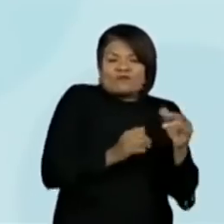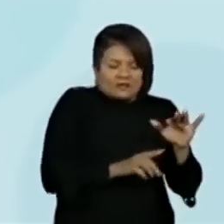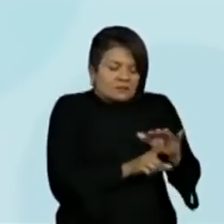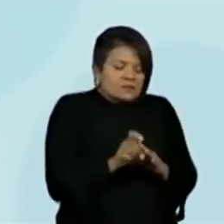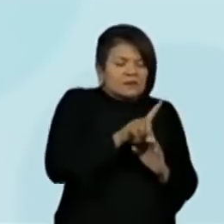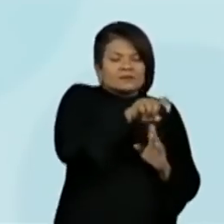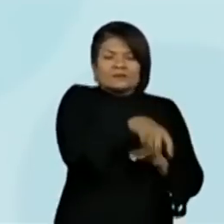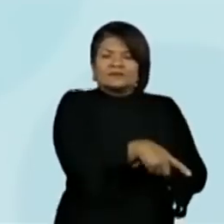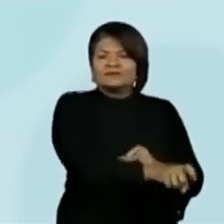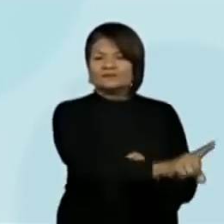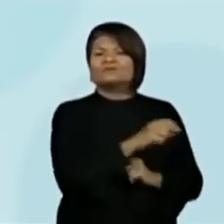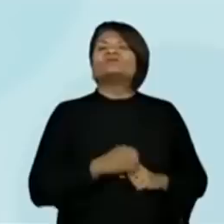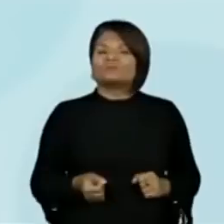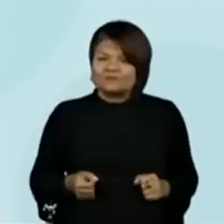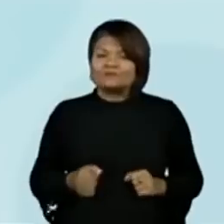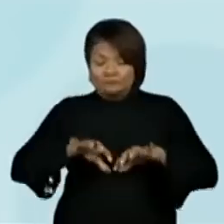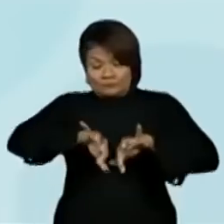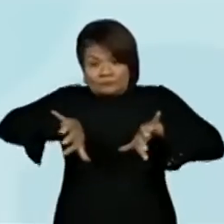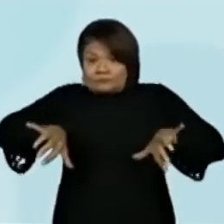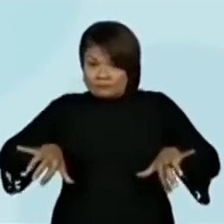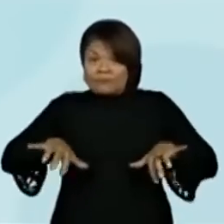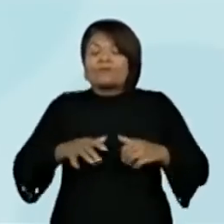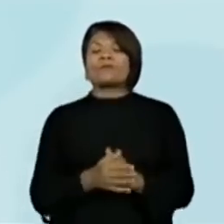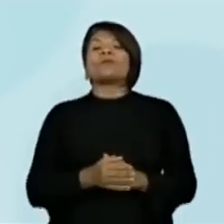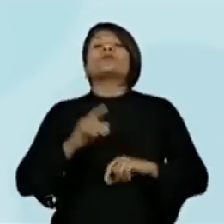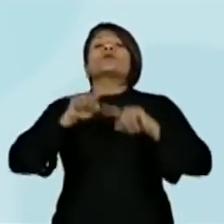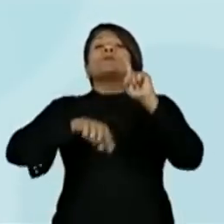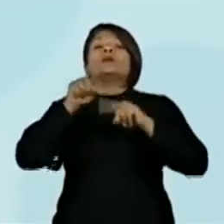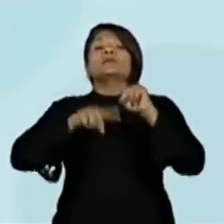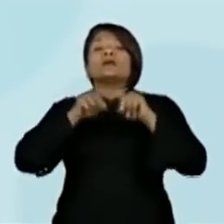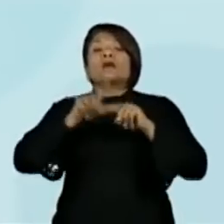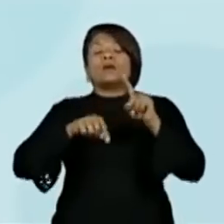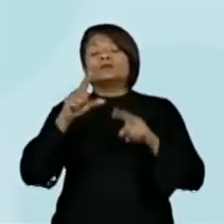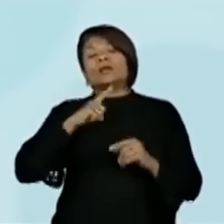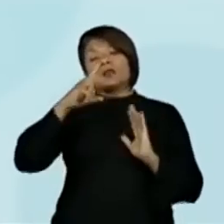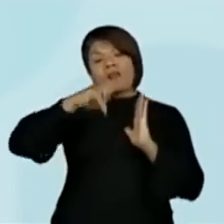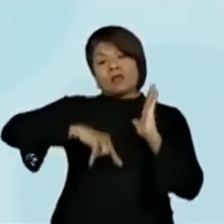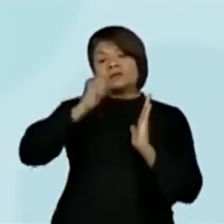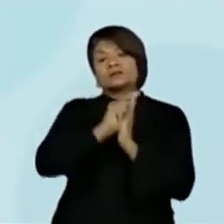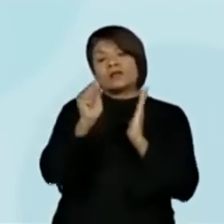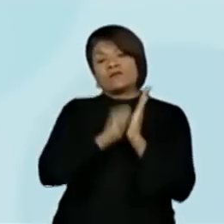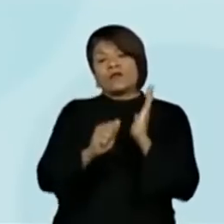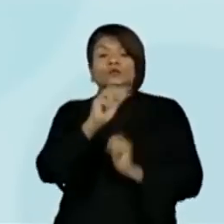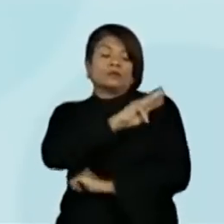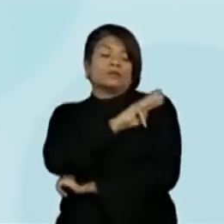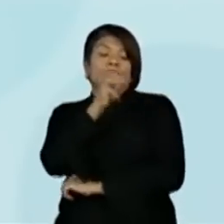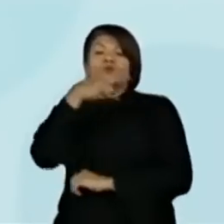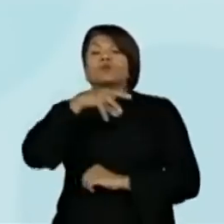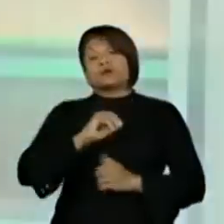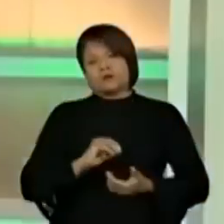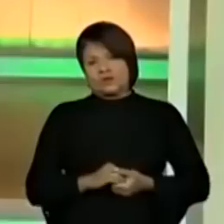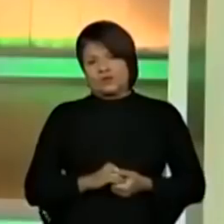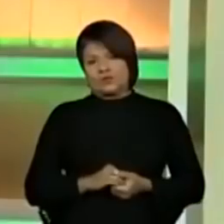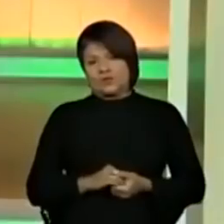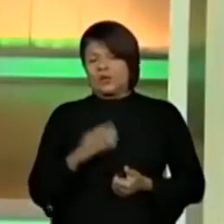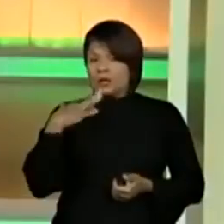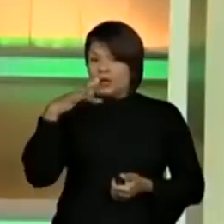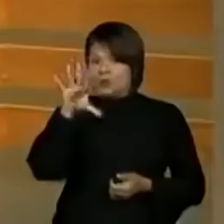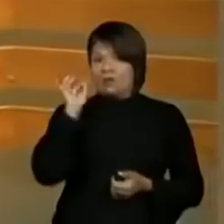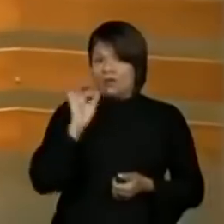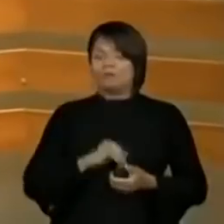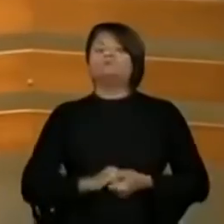texto foi extraído. E esse material eu tirei aqui do Ler e Escrever terceiro ano. Galera, vão aqui, olha aqui para mim.